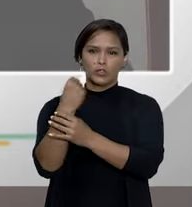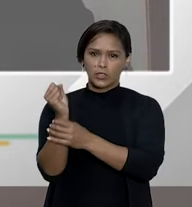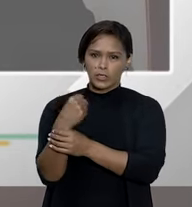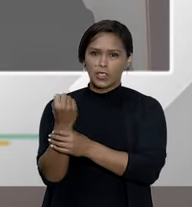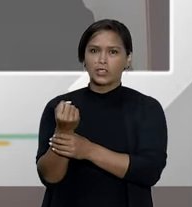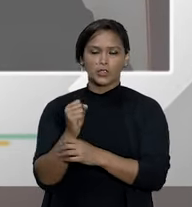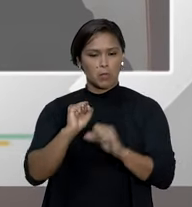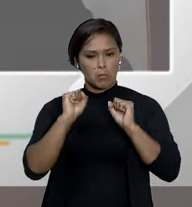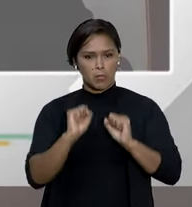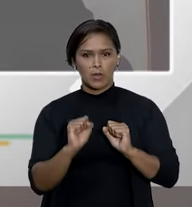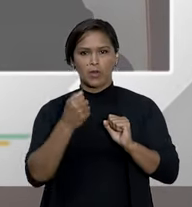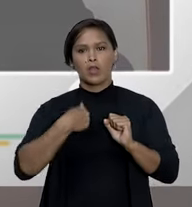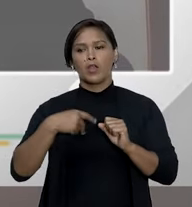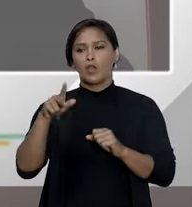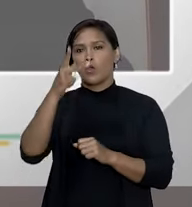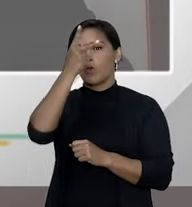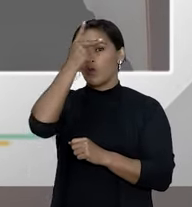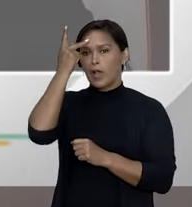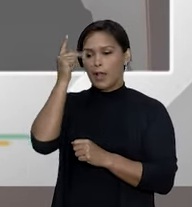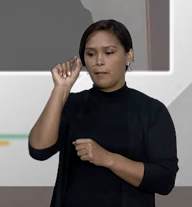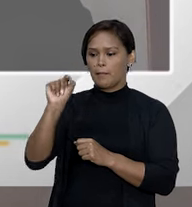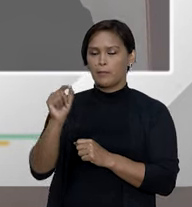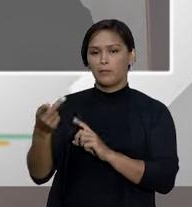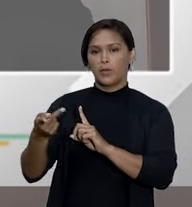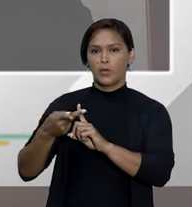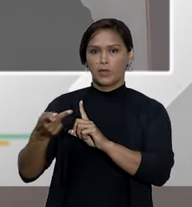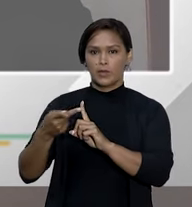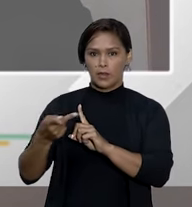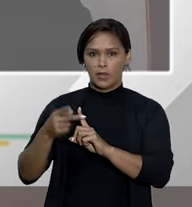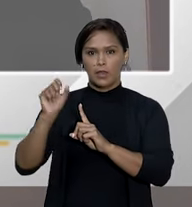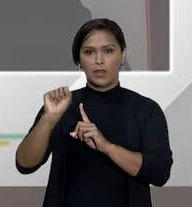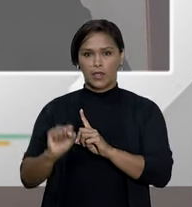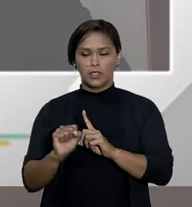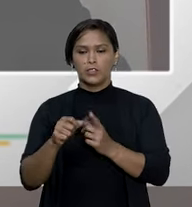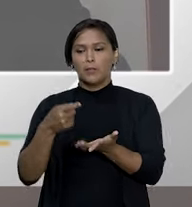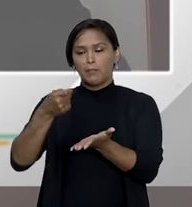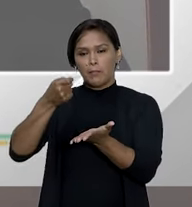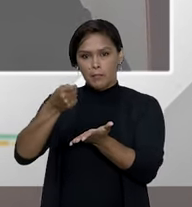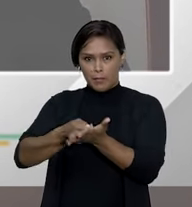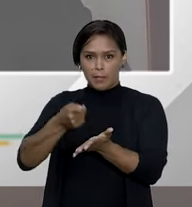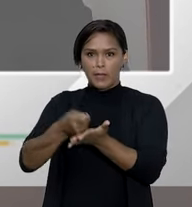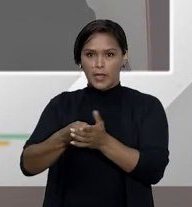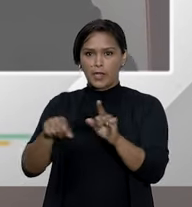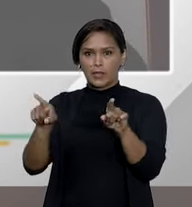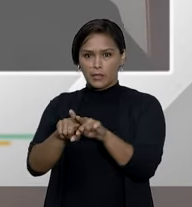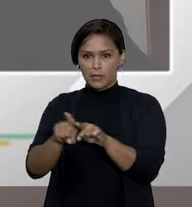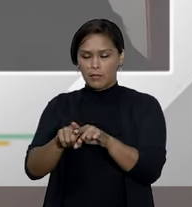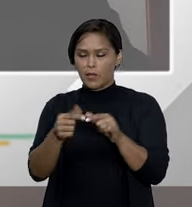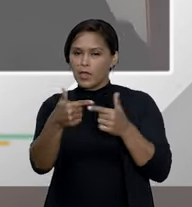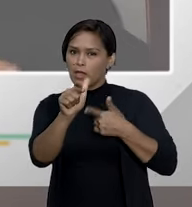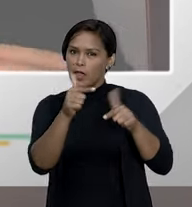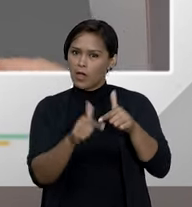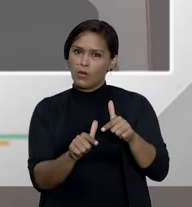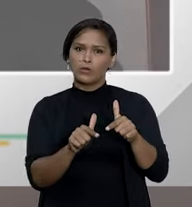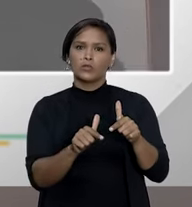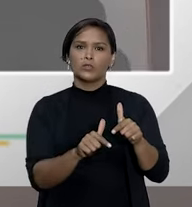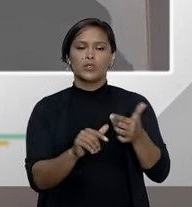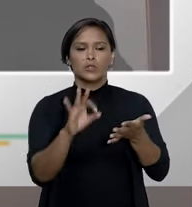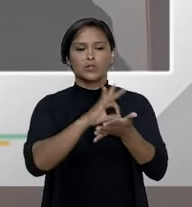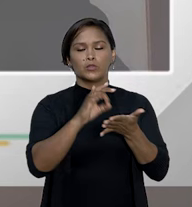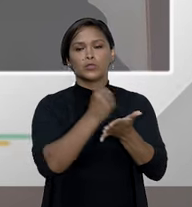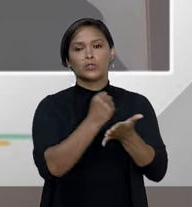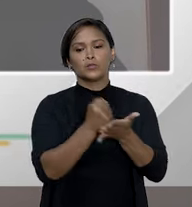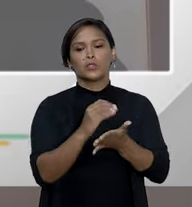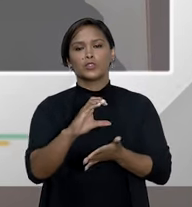o consumidor o cliente o paciente arque com determinados custos nos planos de